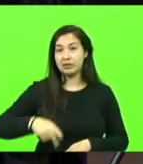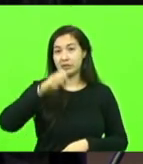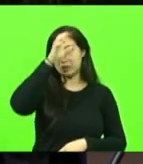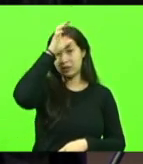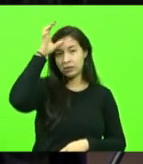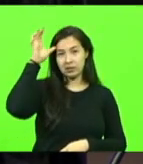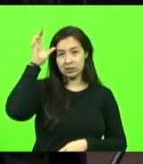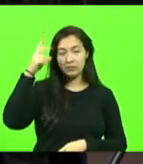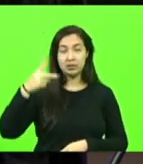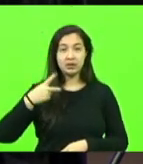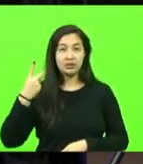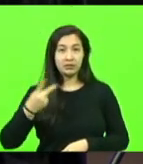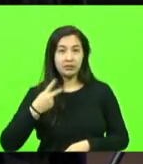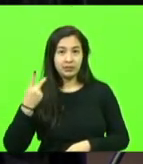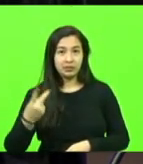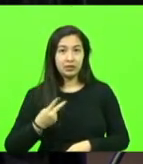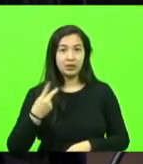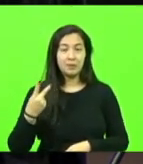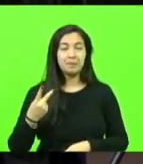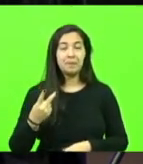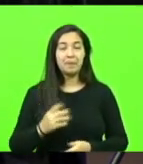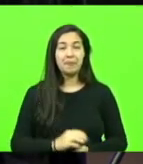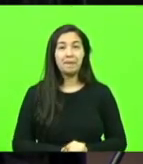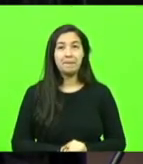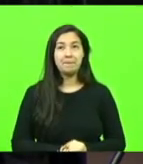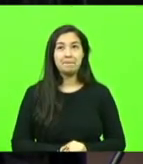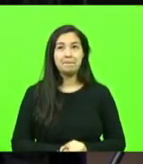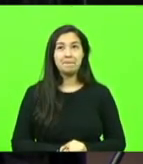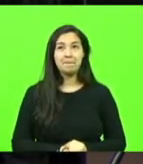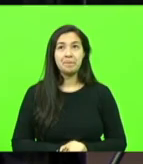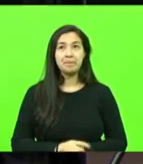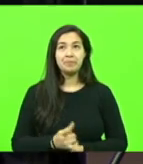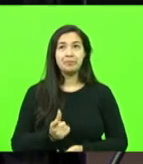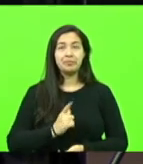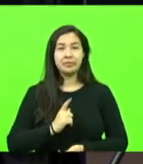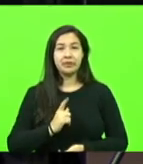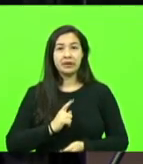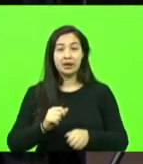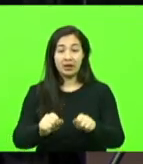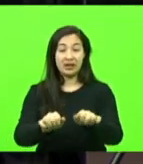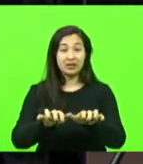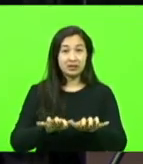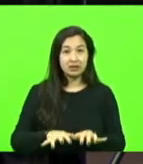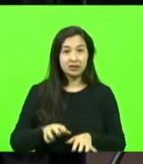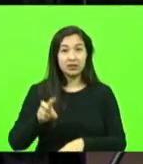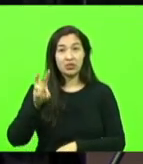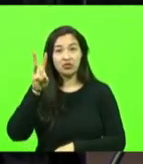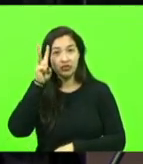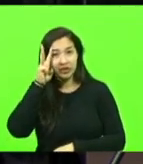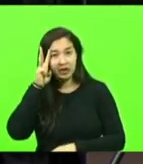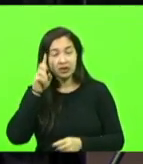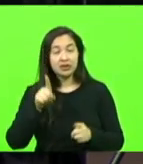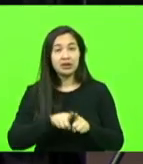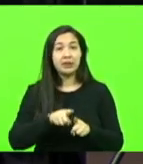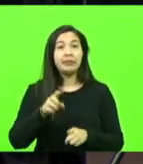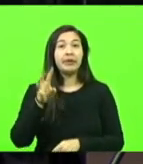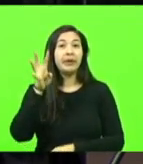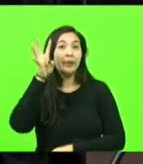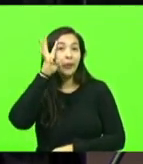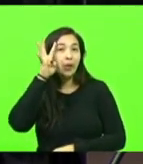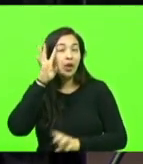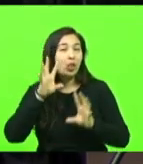Vereadores. Nós temos aqui agora as nossas sessões às terças e quartas, todas elas